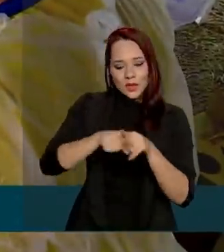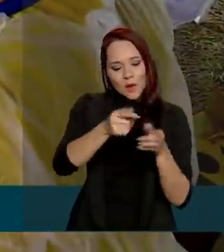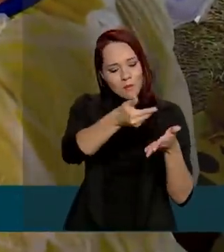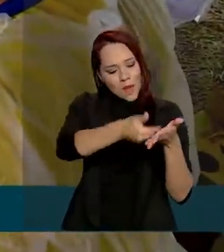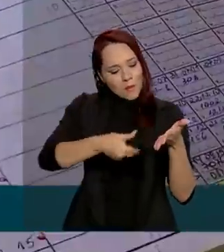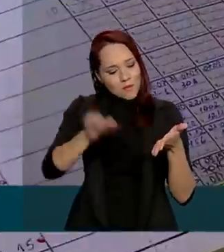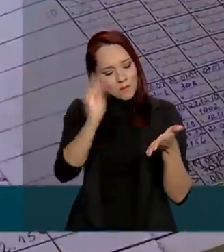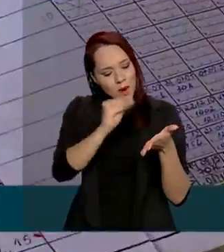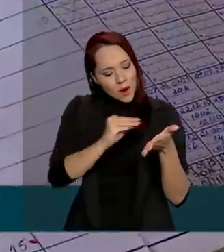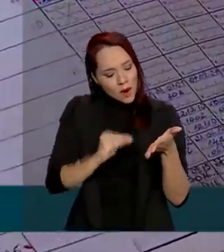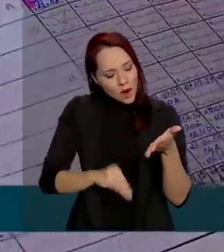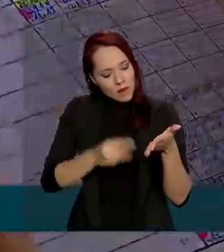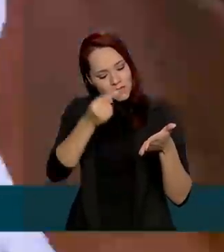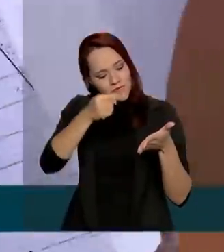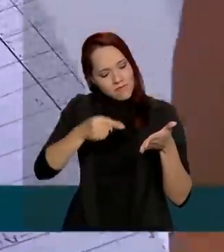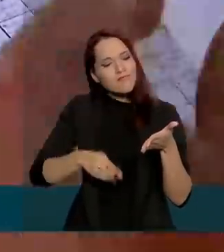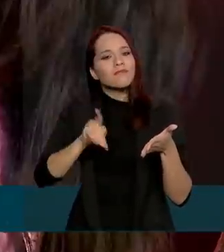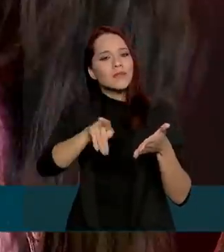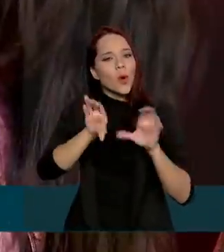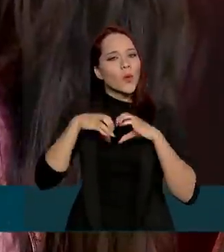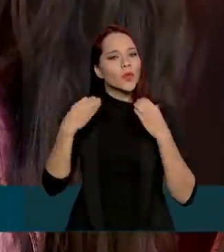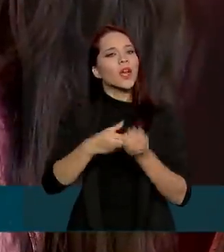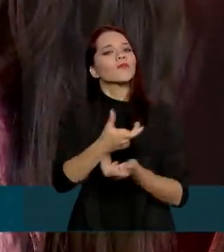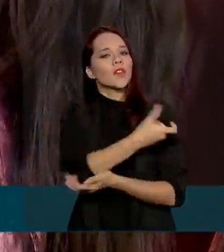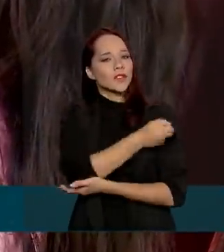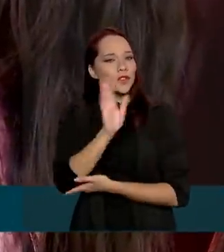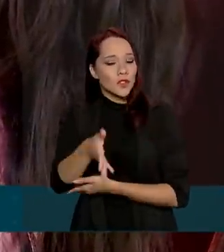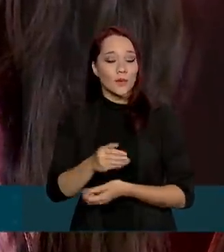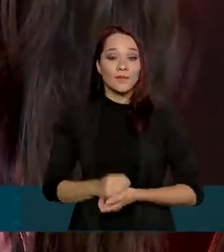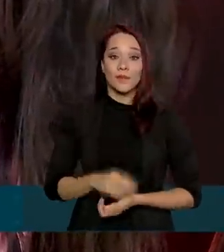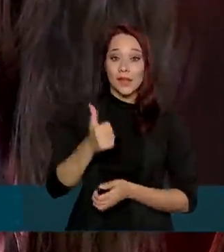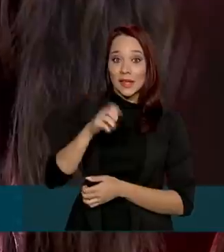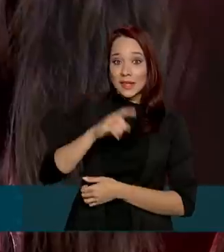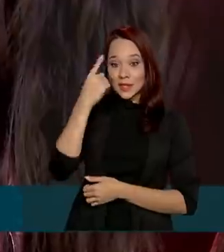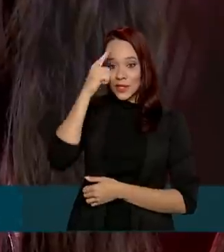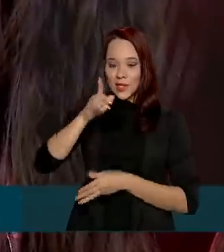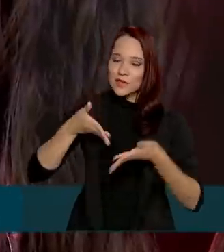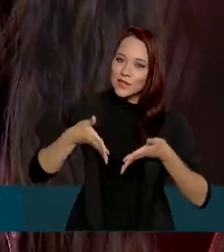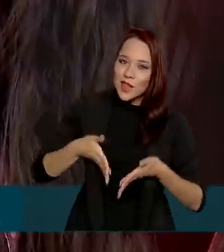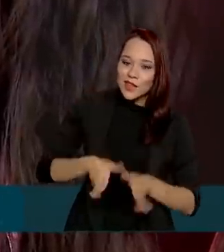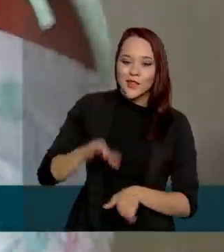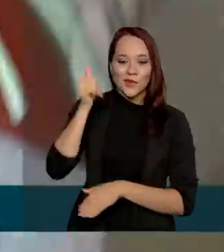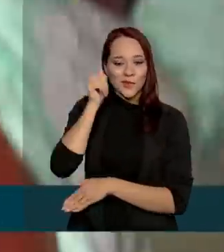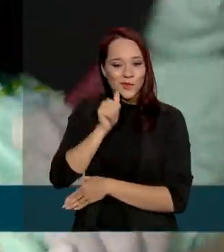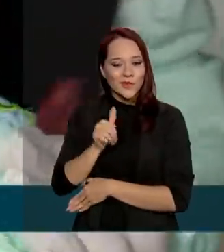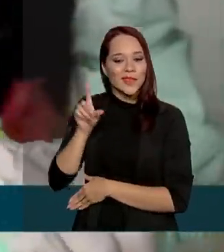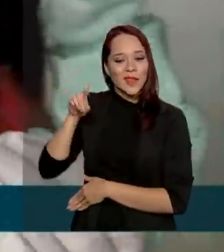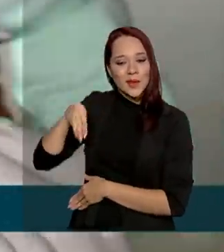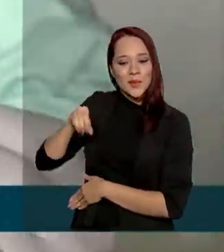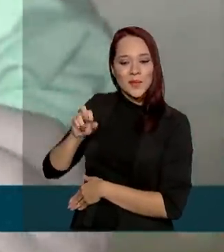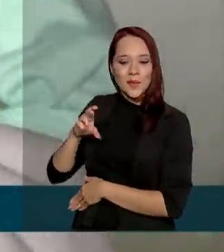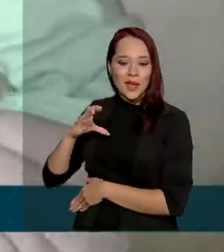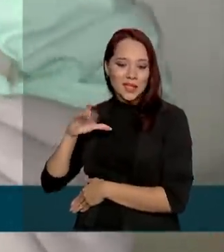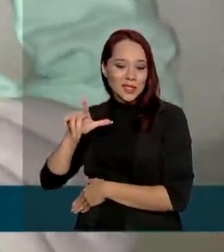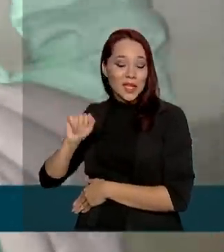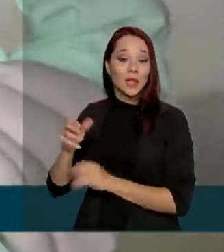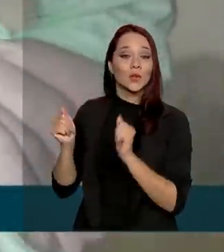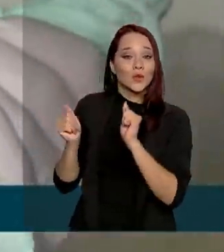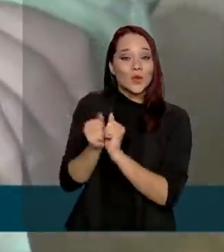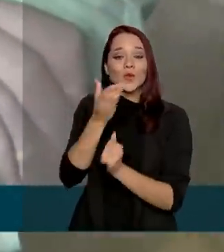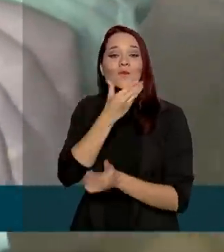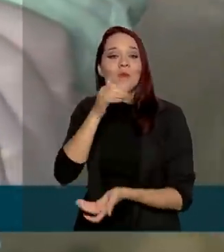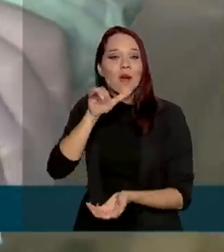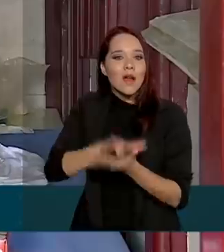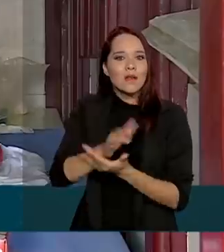caderneta de vacinação da comunidade. Há 15 dias, nasceu o filho caçula de Marcela. Ela veio com o marido e os